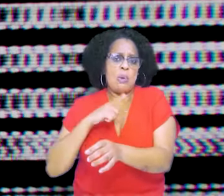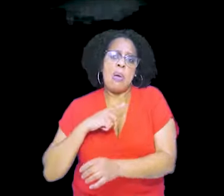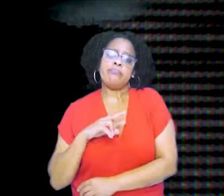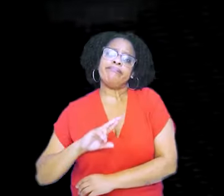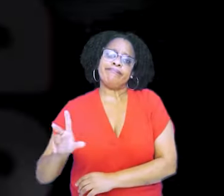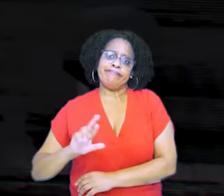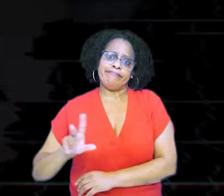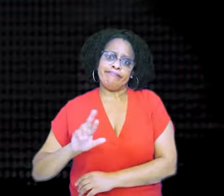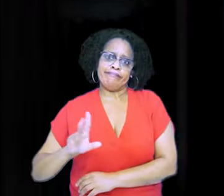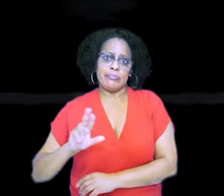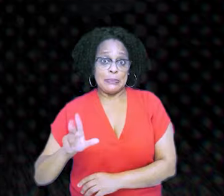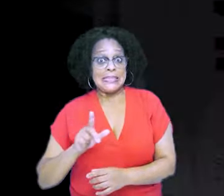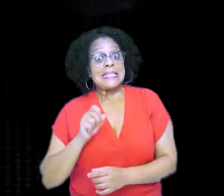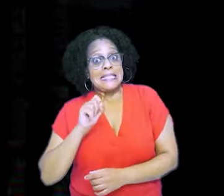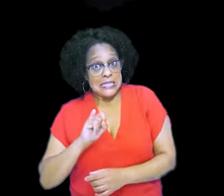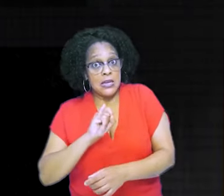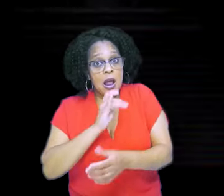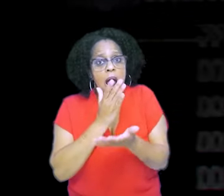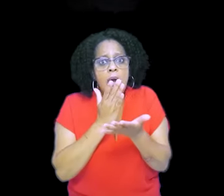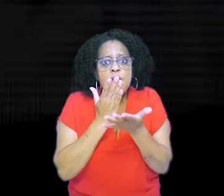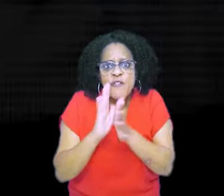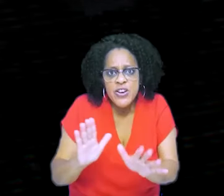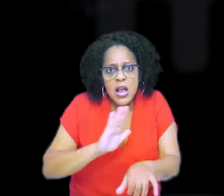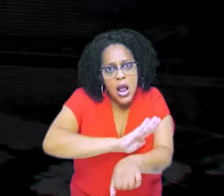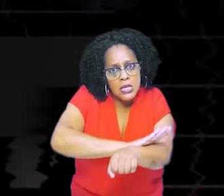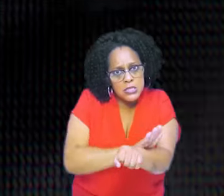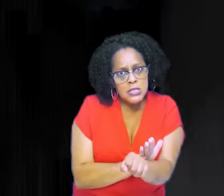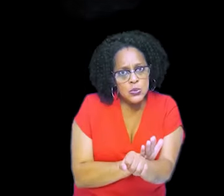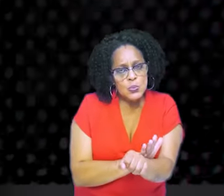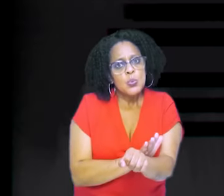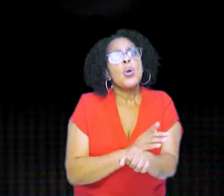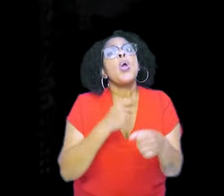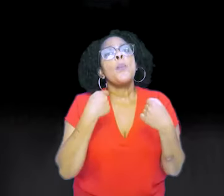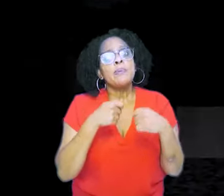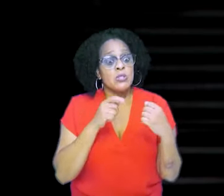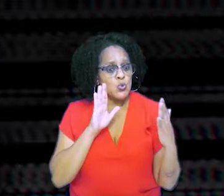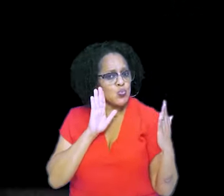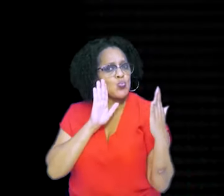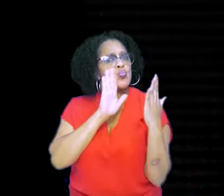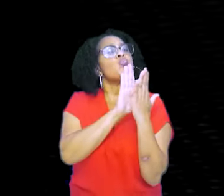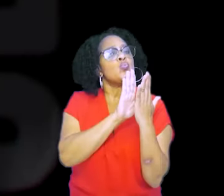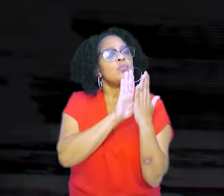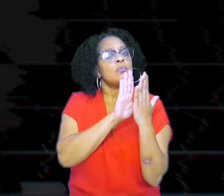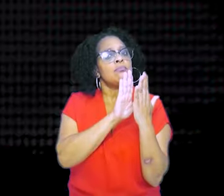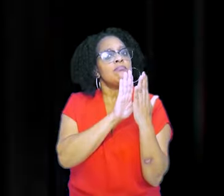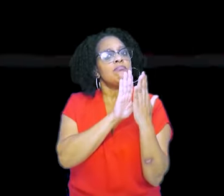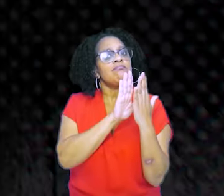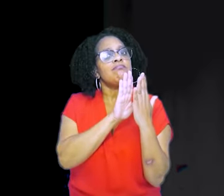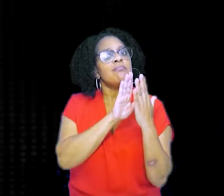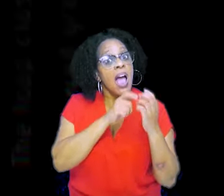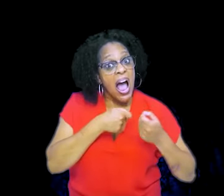Precisamos estar atentas para não aderirmos subjetivamente a discursos com os quais não